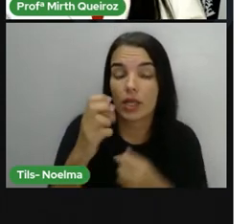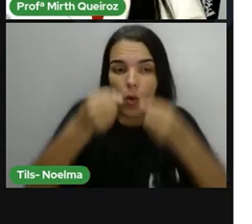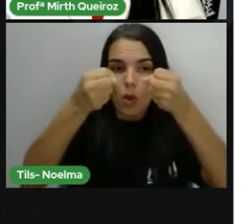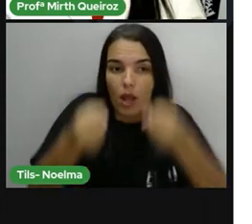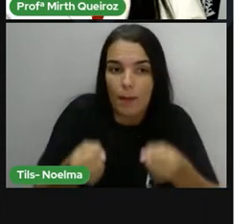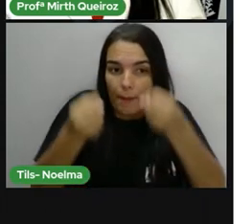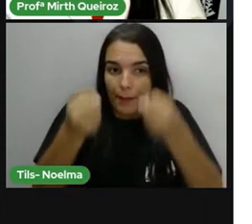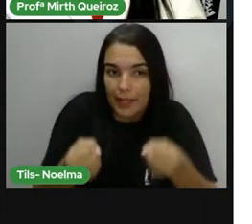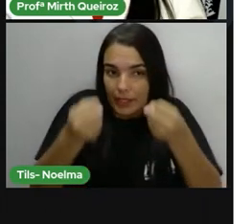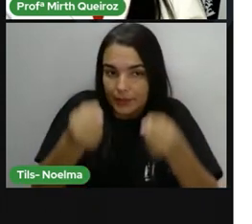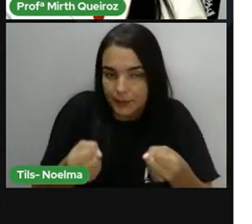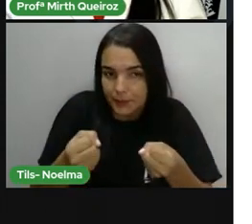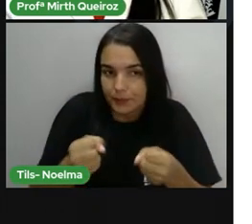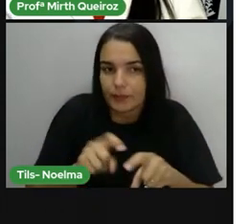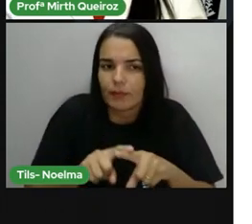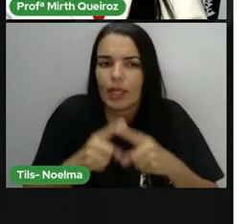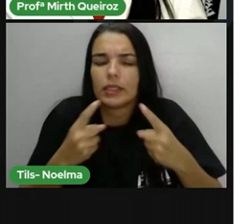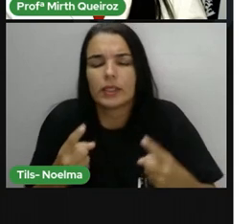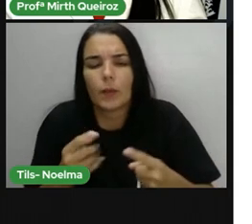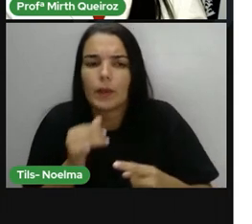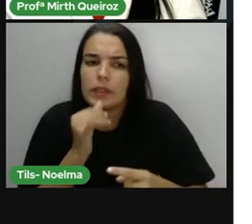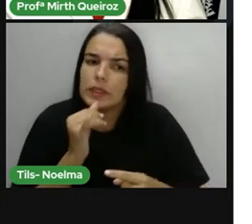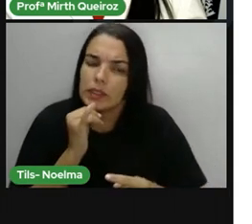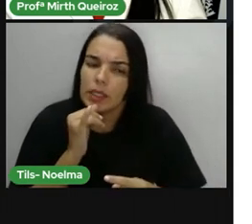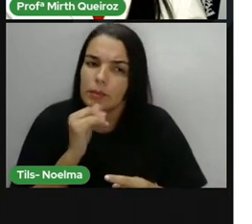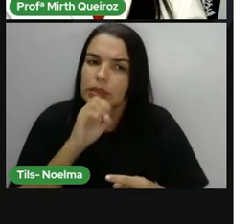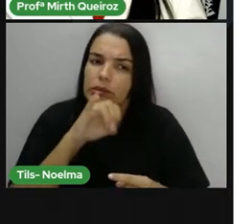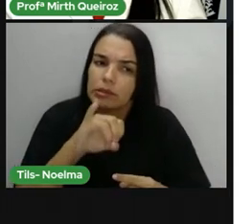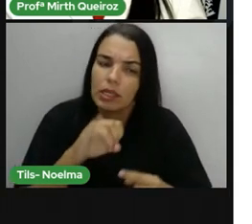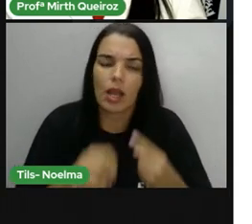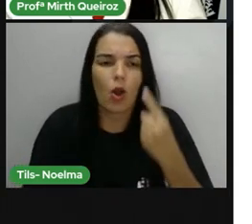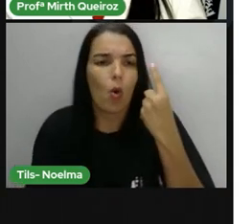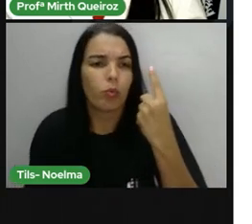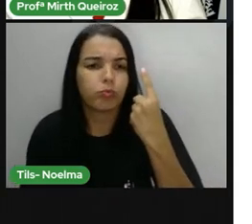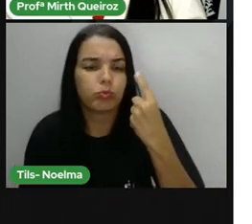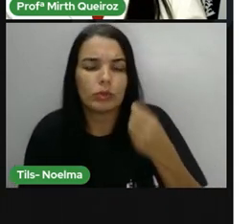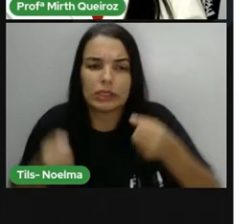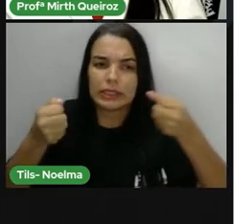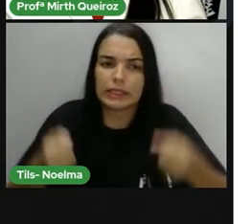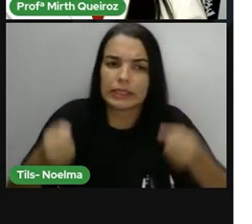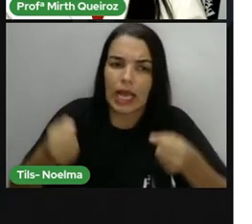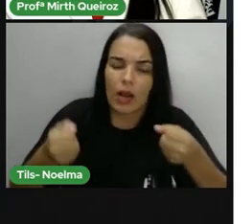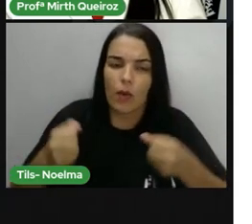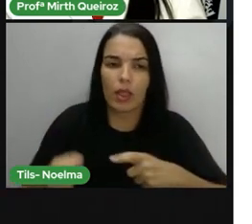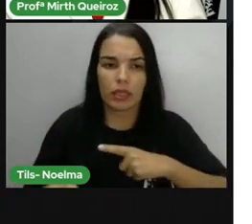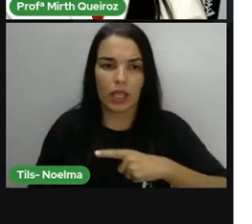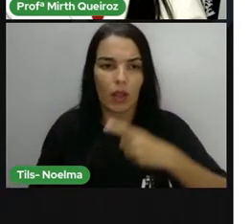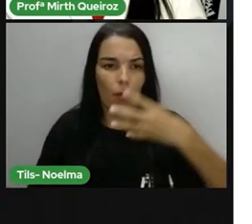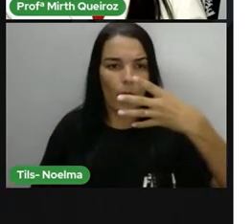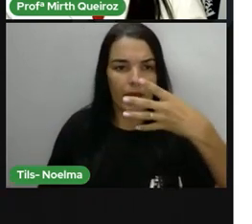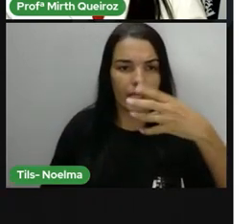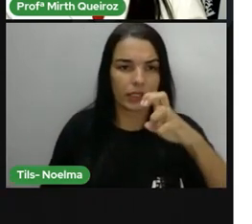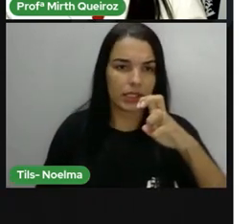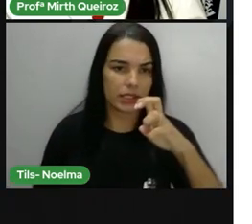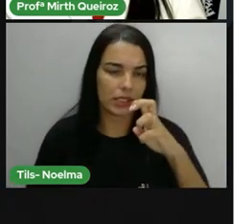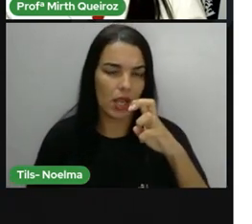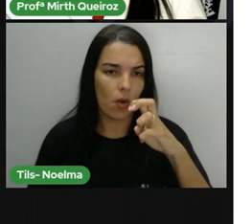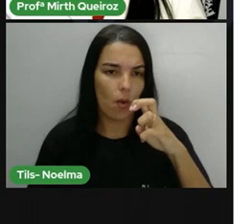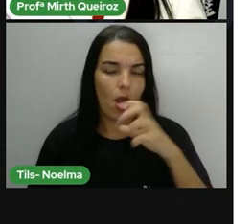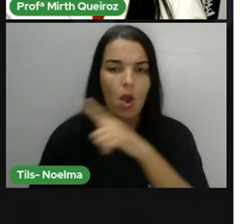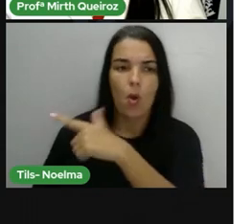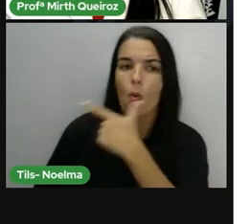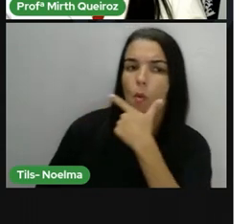quilos, né? Então, se uma saca tem 45 quilos e ele vendeu 250